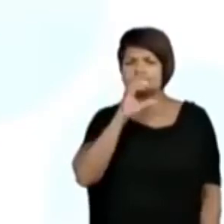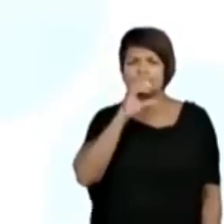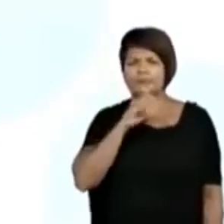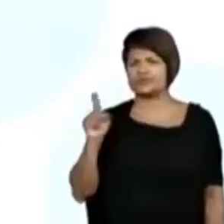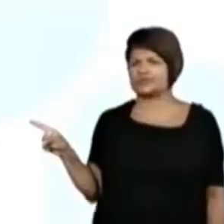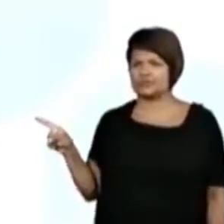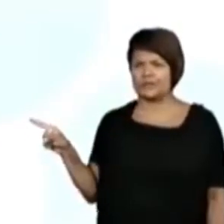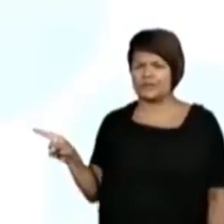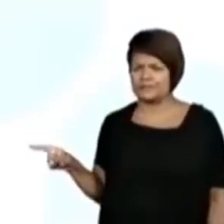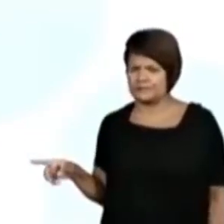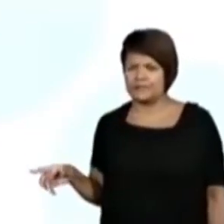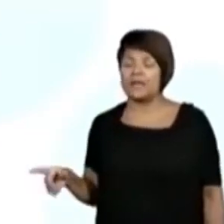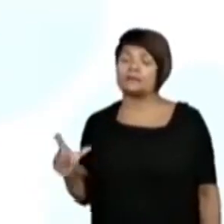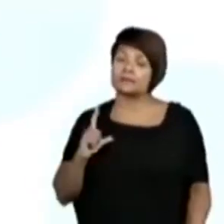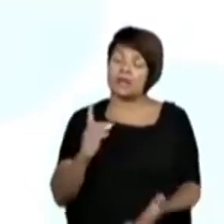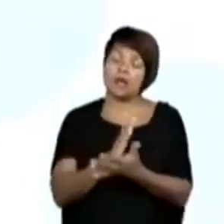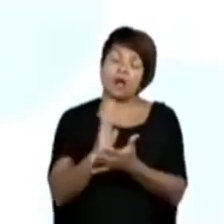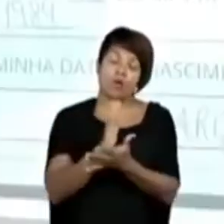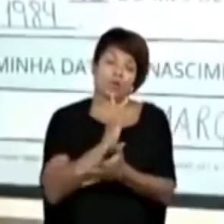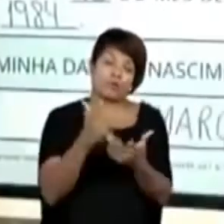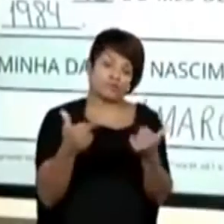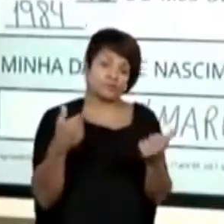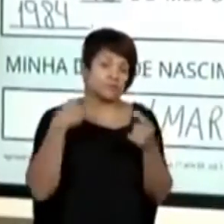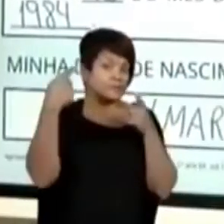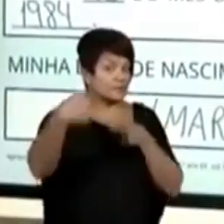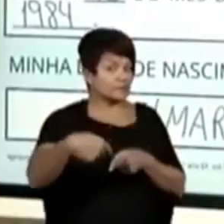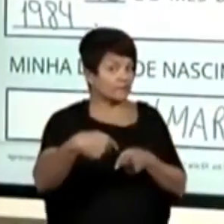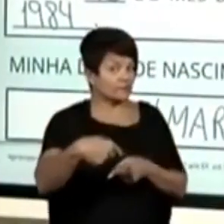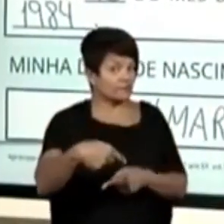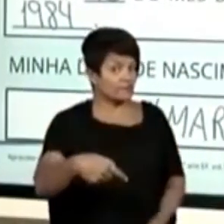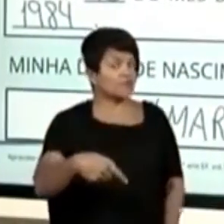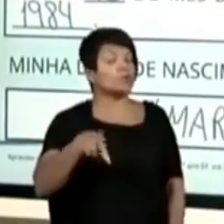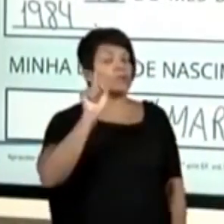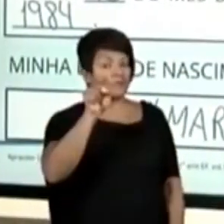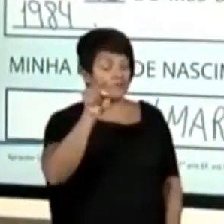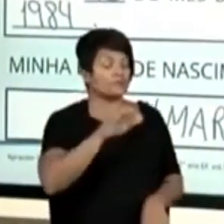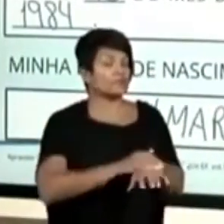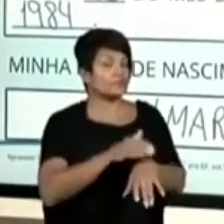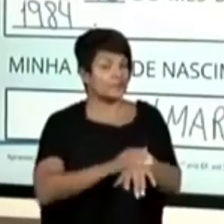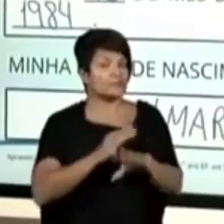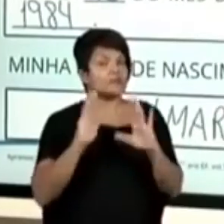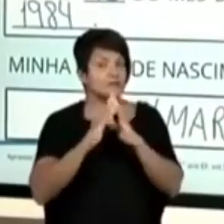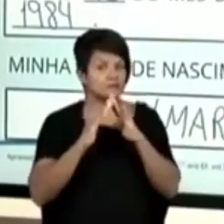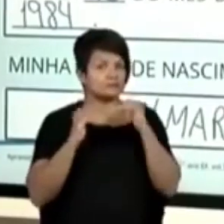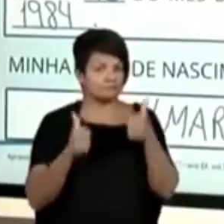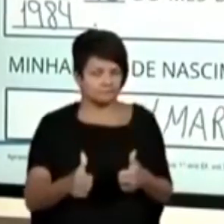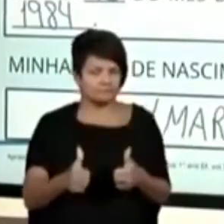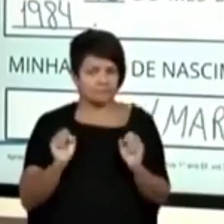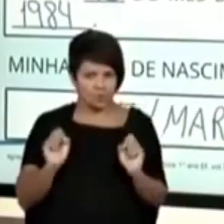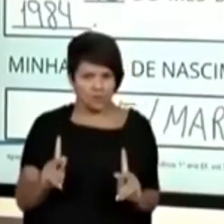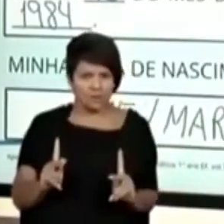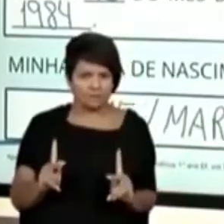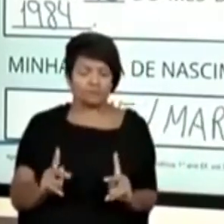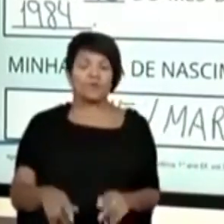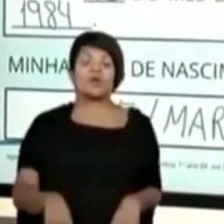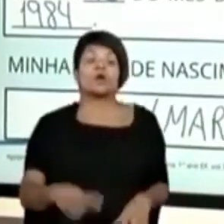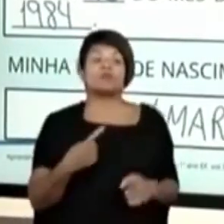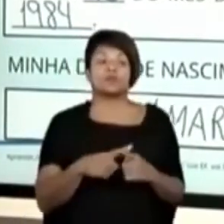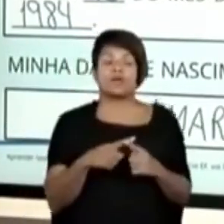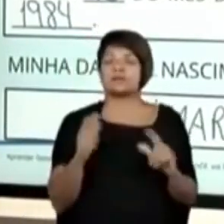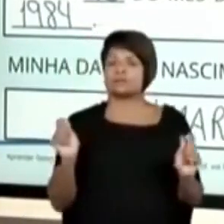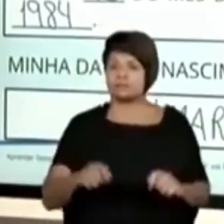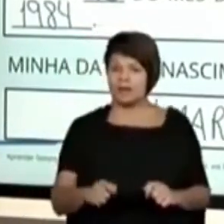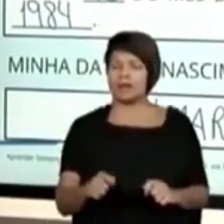parte. Então, tem algumas coisas que vão ficar como desafio pra vocês realizarem em casa, tá? Pra gente poder trabalhar bem